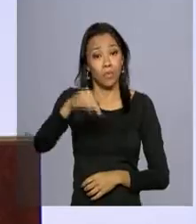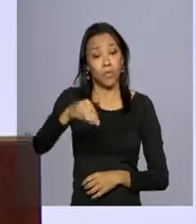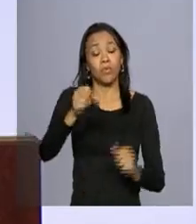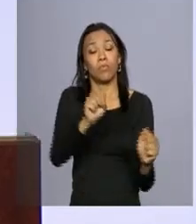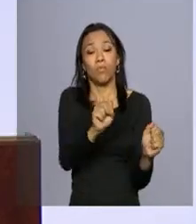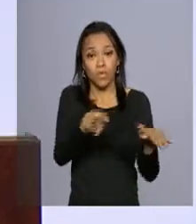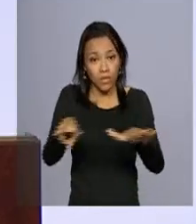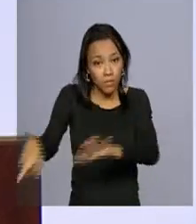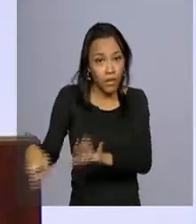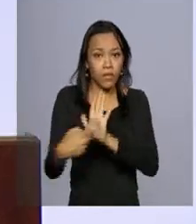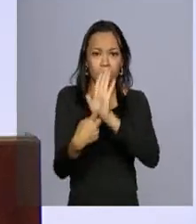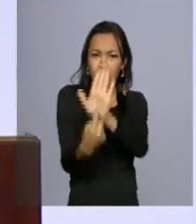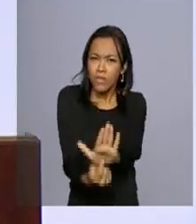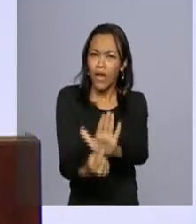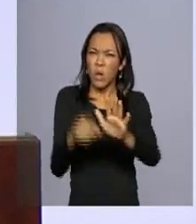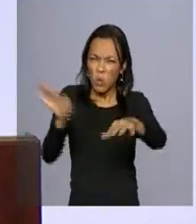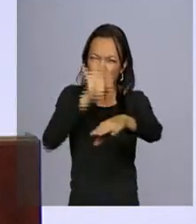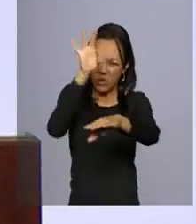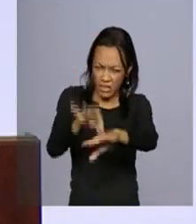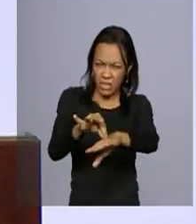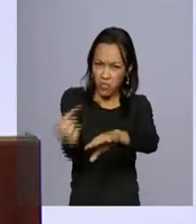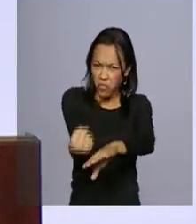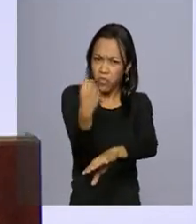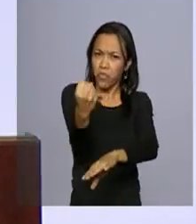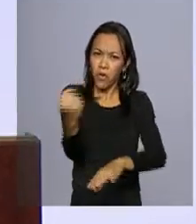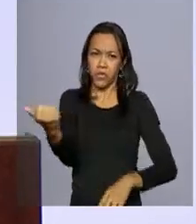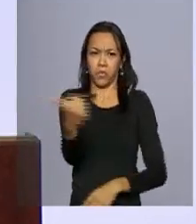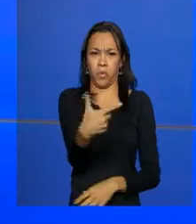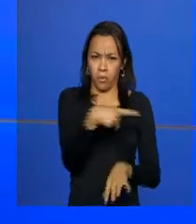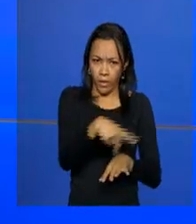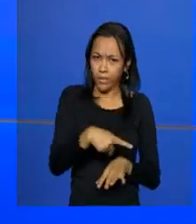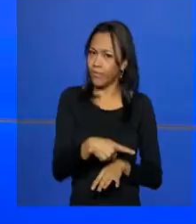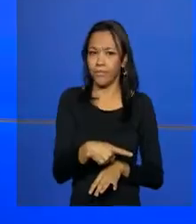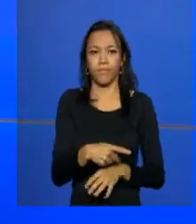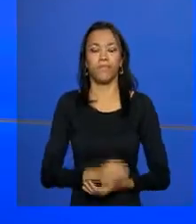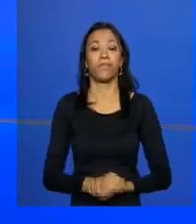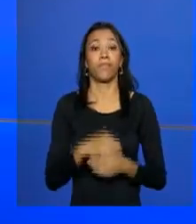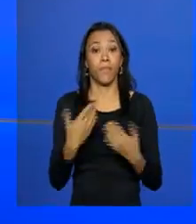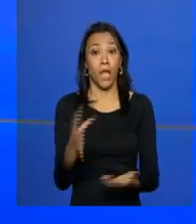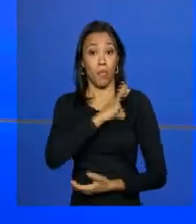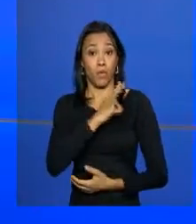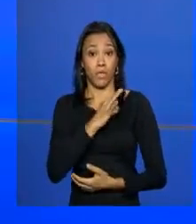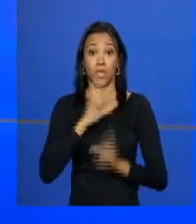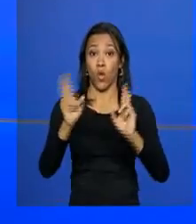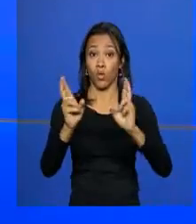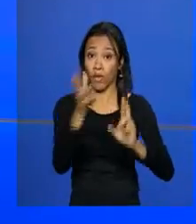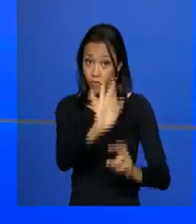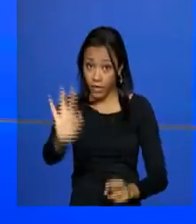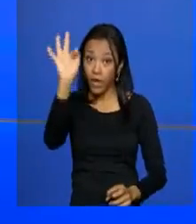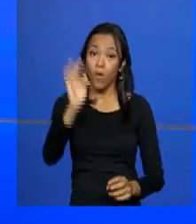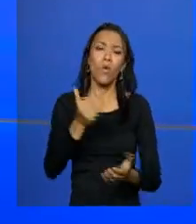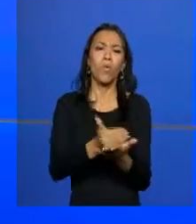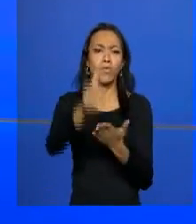mostrar que o mosquito não é mais forte que um país inteiro. A Polícia Rodoviária Federal começou